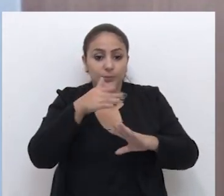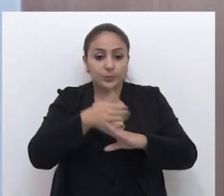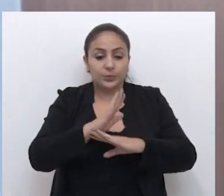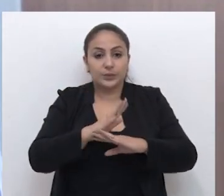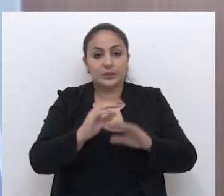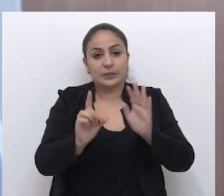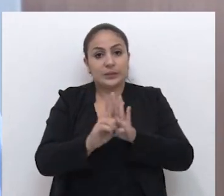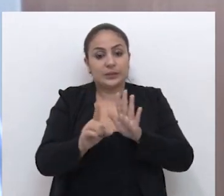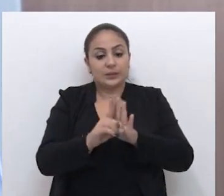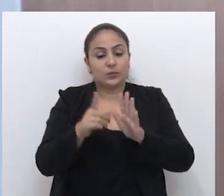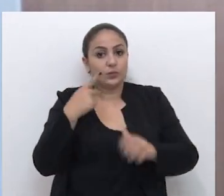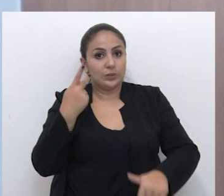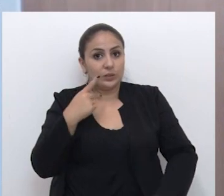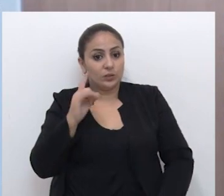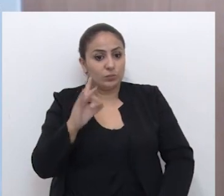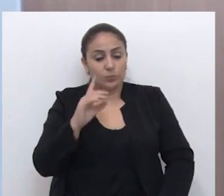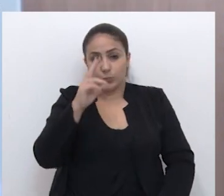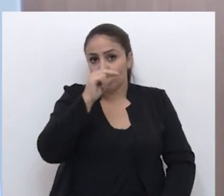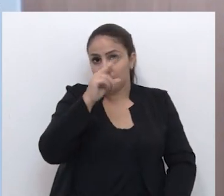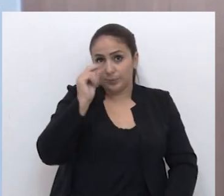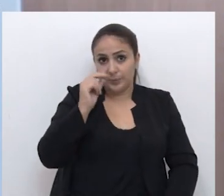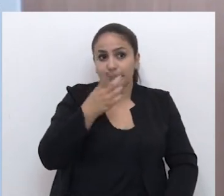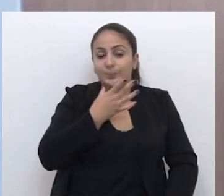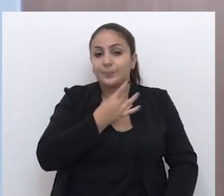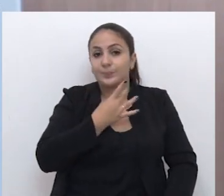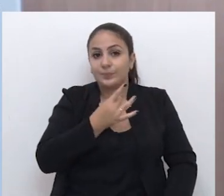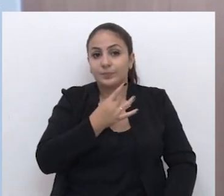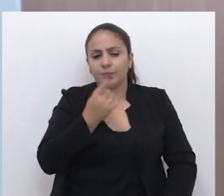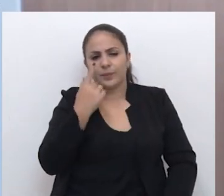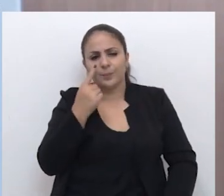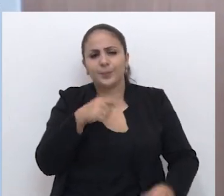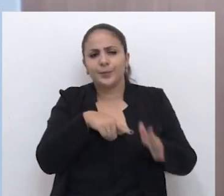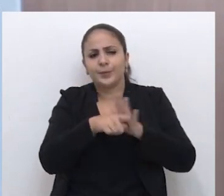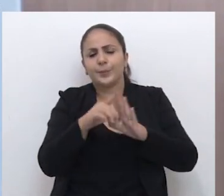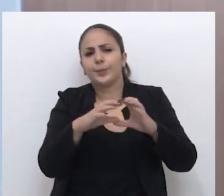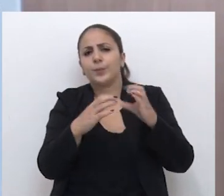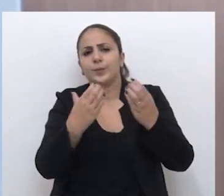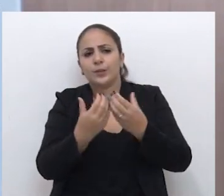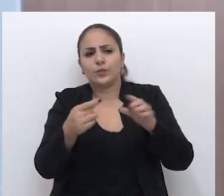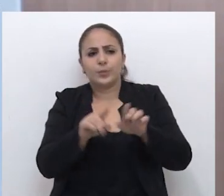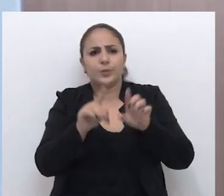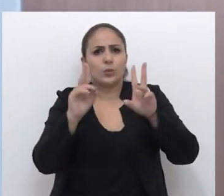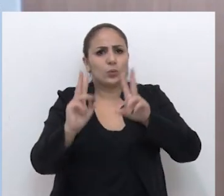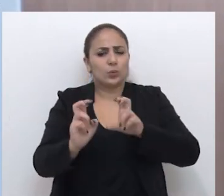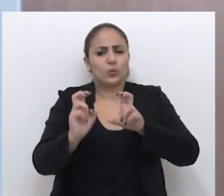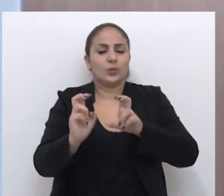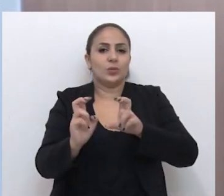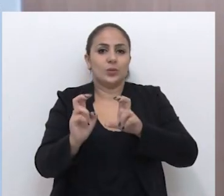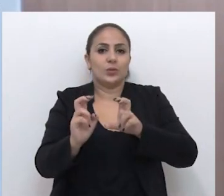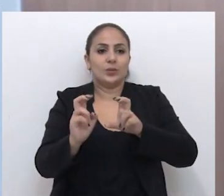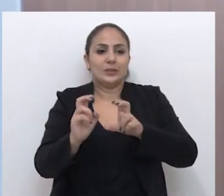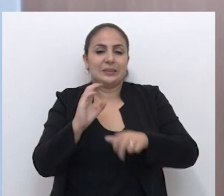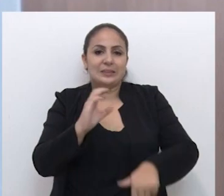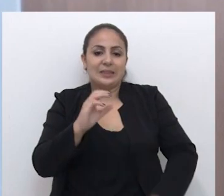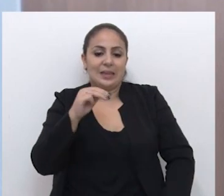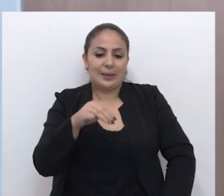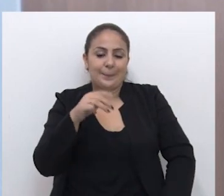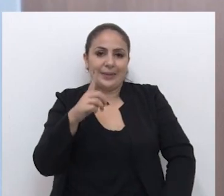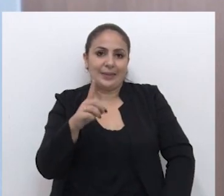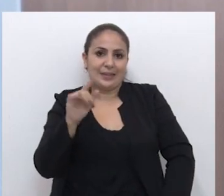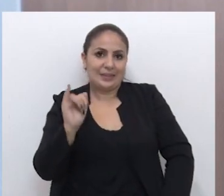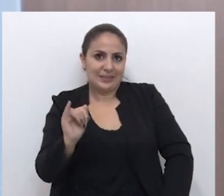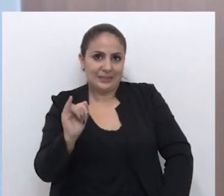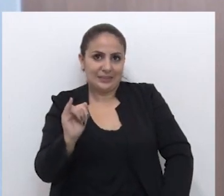projeto de lei de um vereador e não do executivo, a questão do vício. Foi questionado pela comunidade a questão do CMDI,